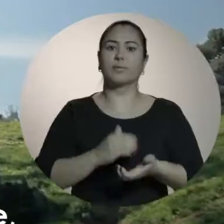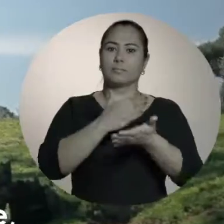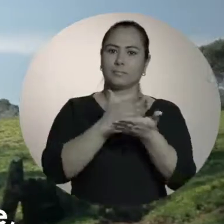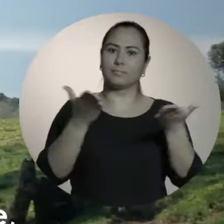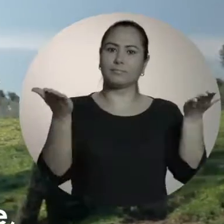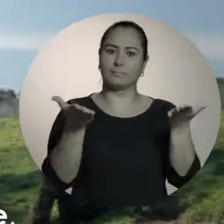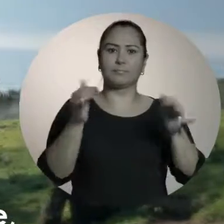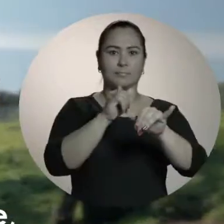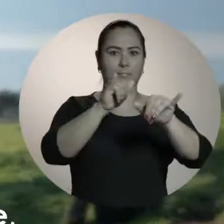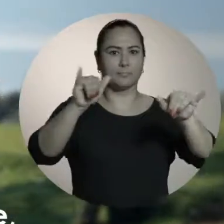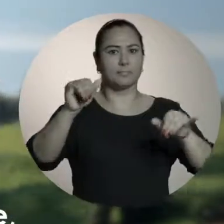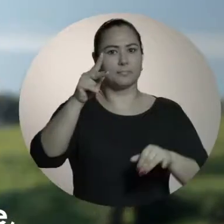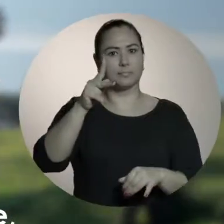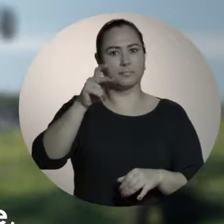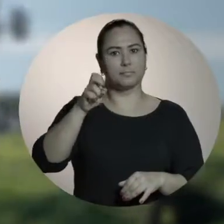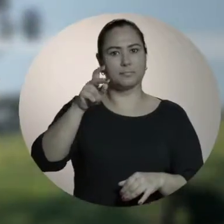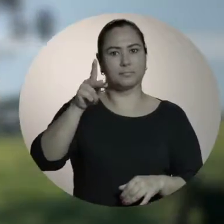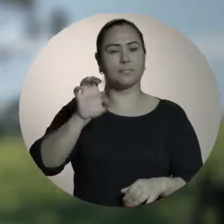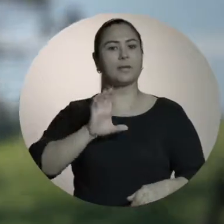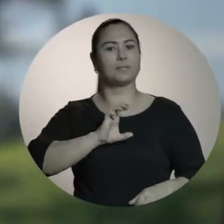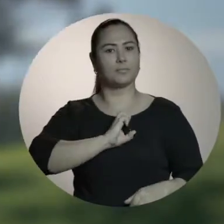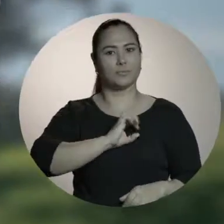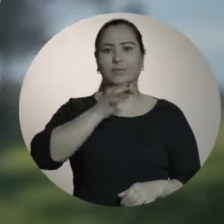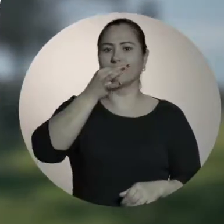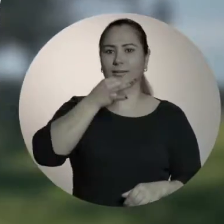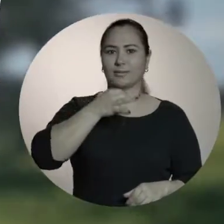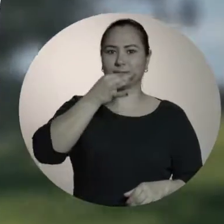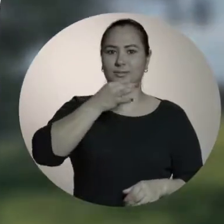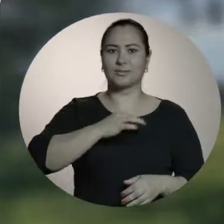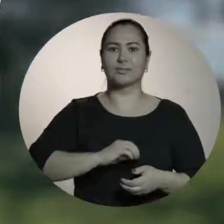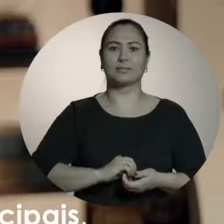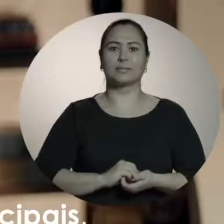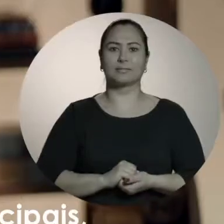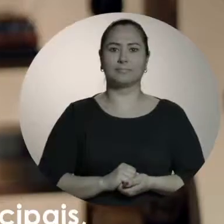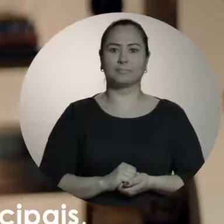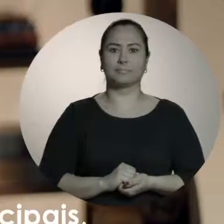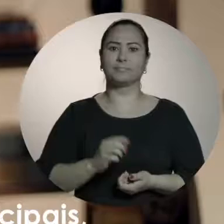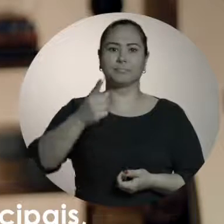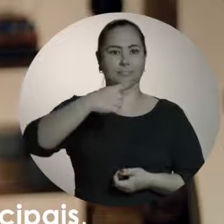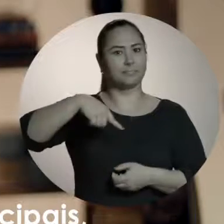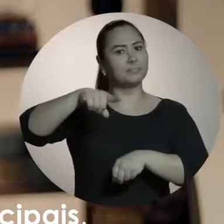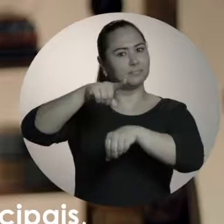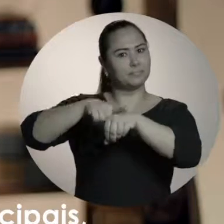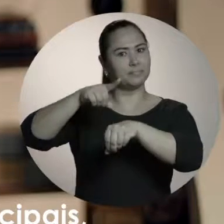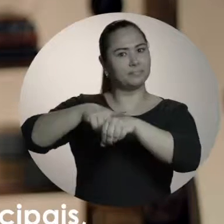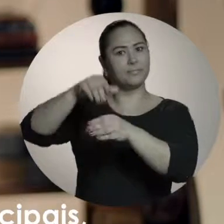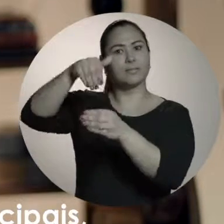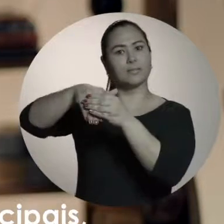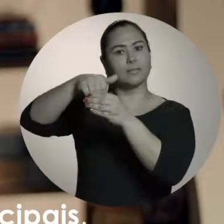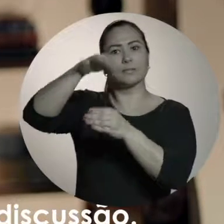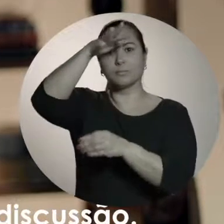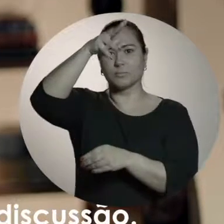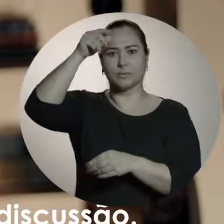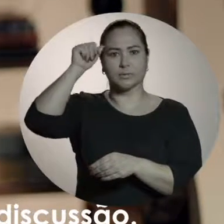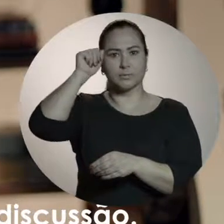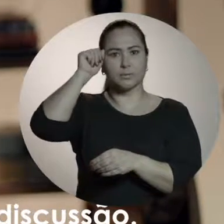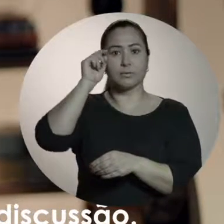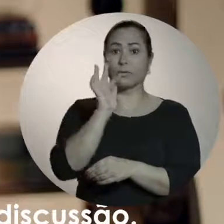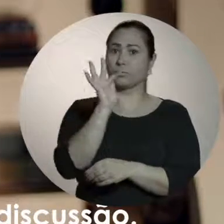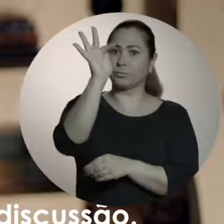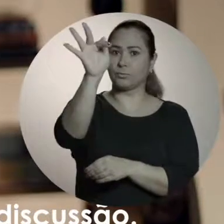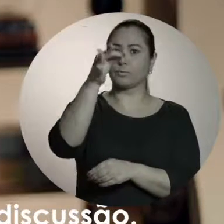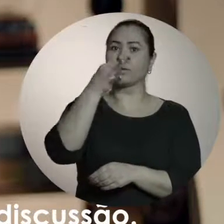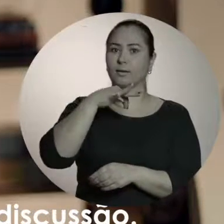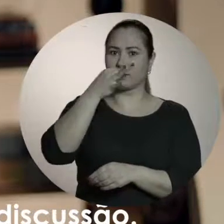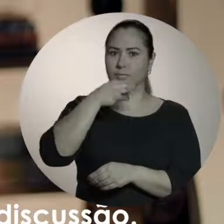Começa agora o programa do Pepe, por amor a Caxias. Estamos num momento de eleições municipais, onde o futuro de